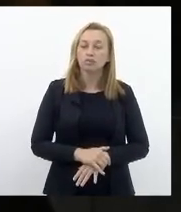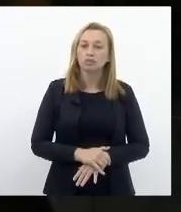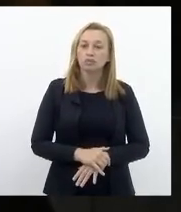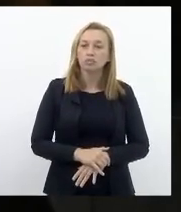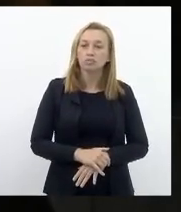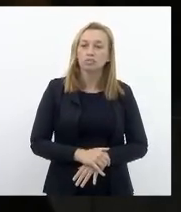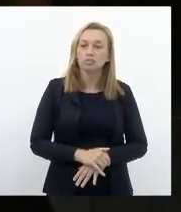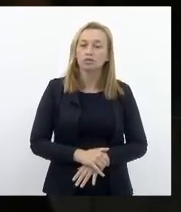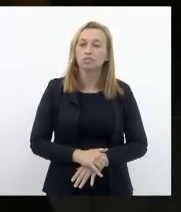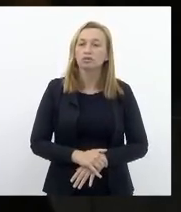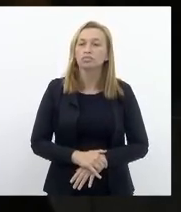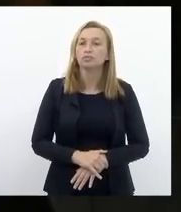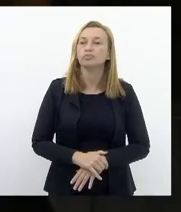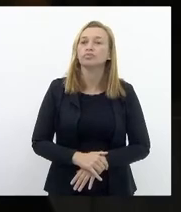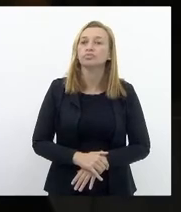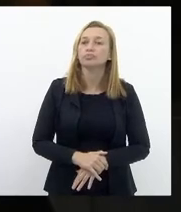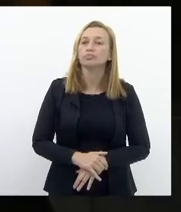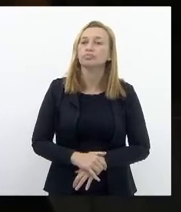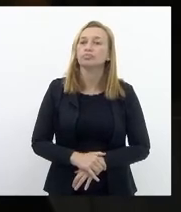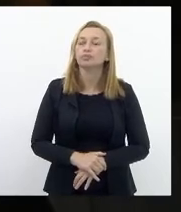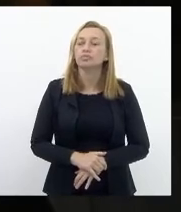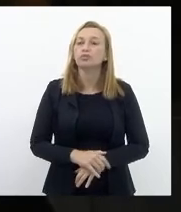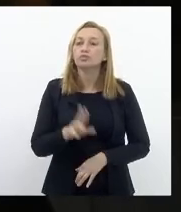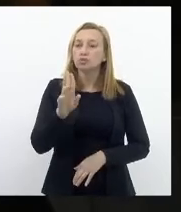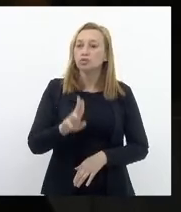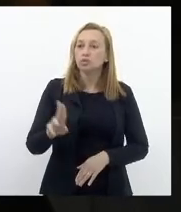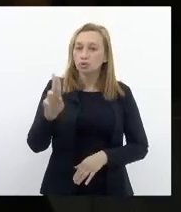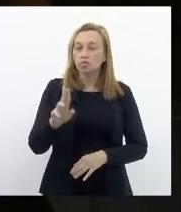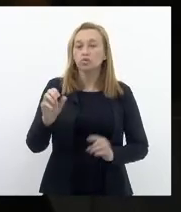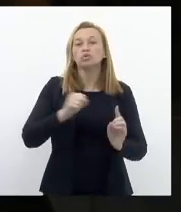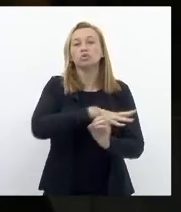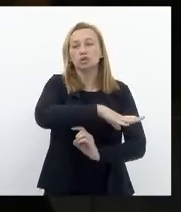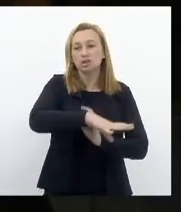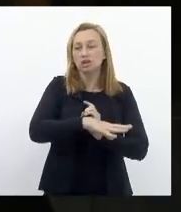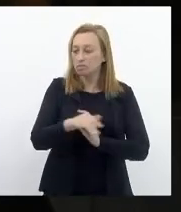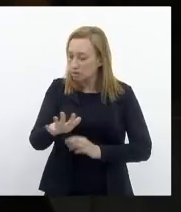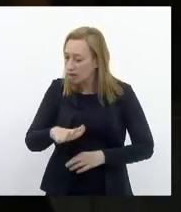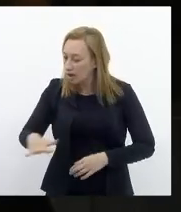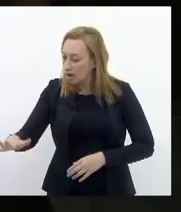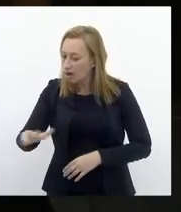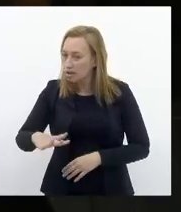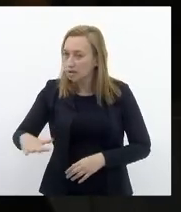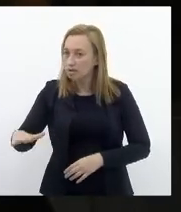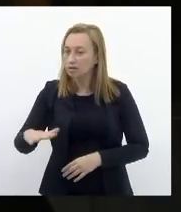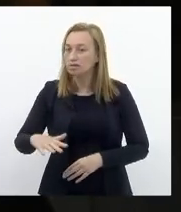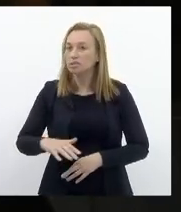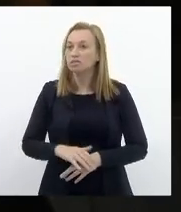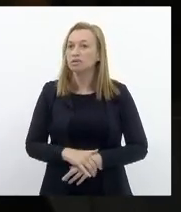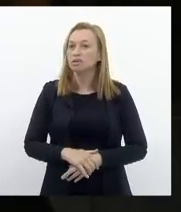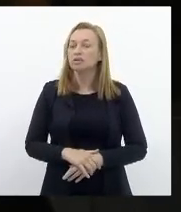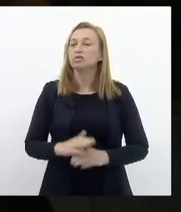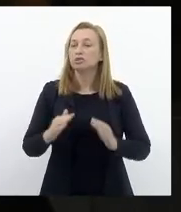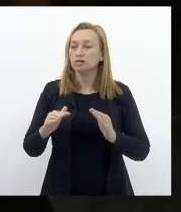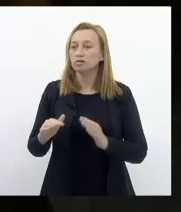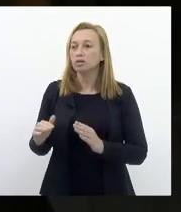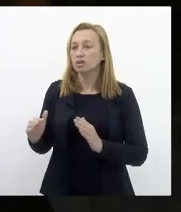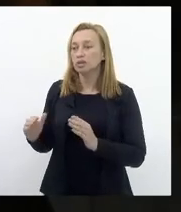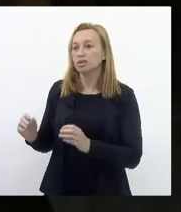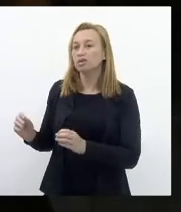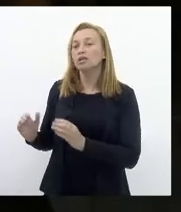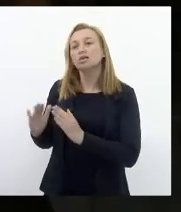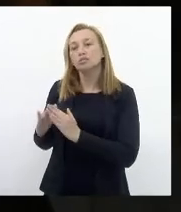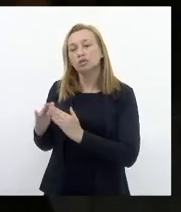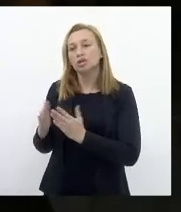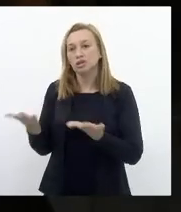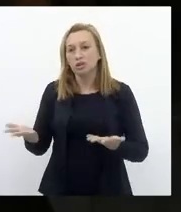Do Do uso Social Daquela área Para fins Para fins de moradia Pois bem